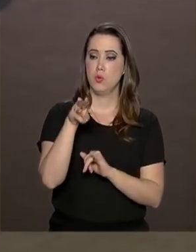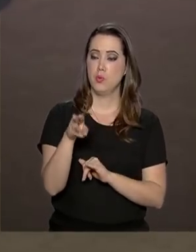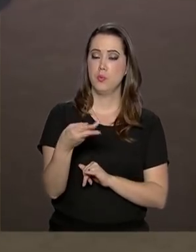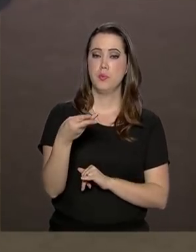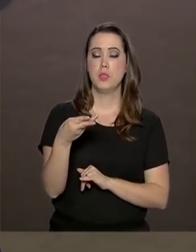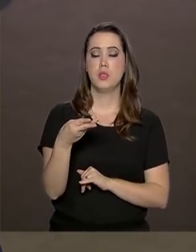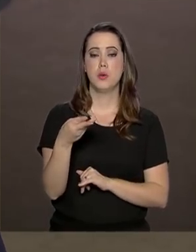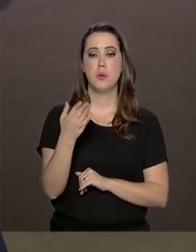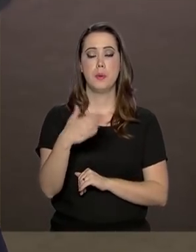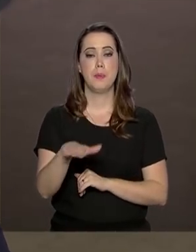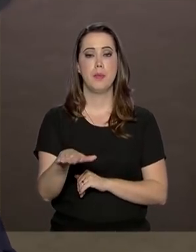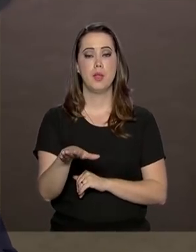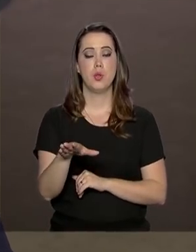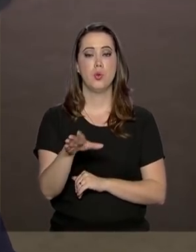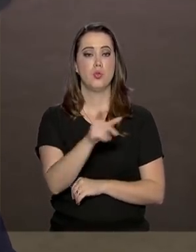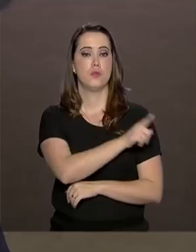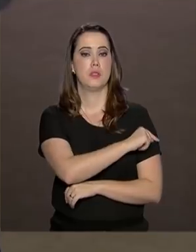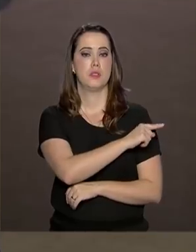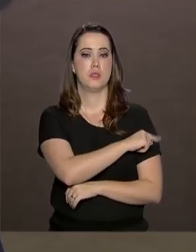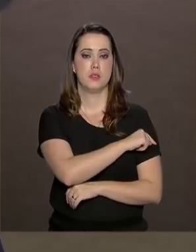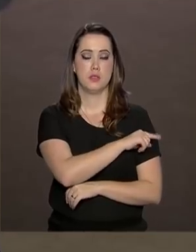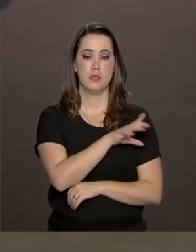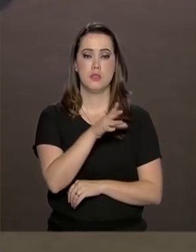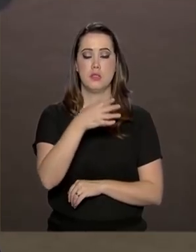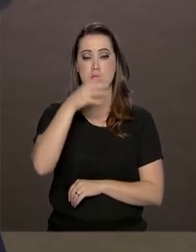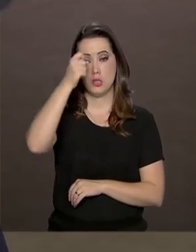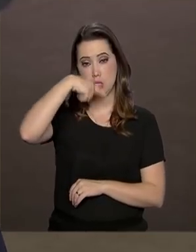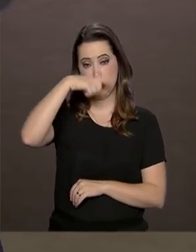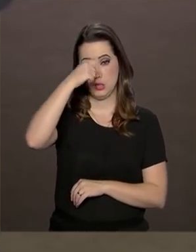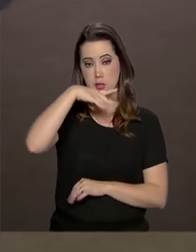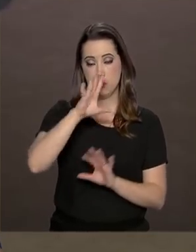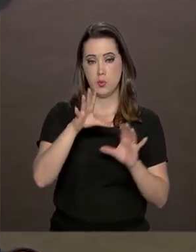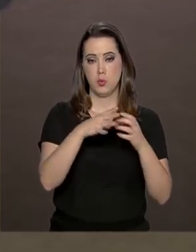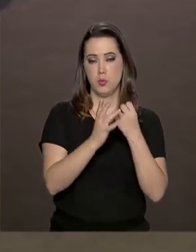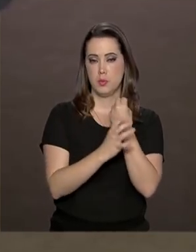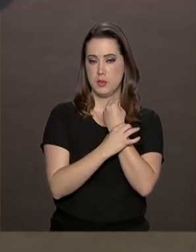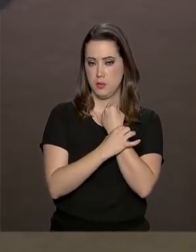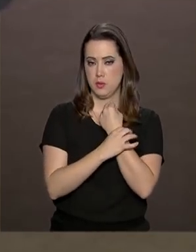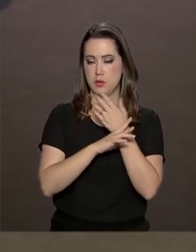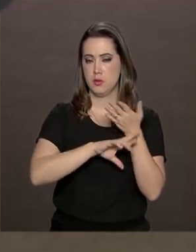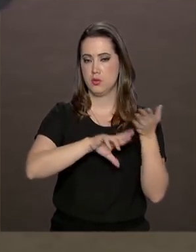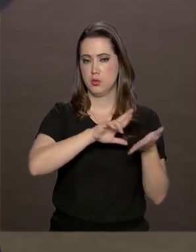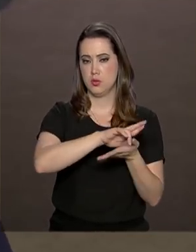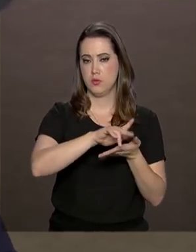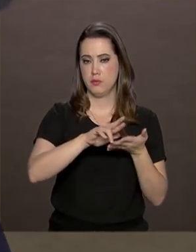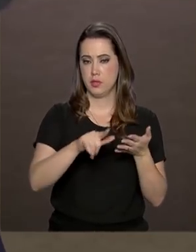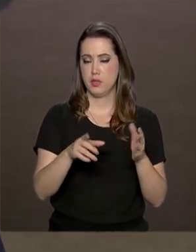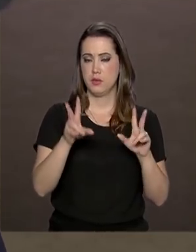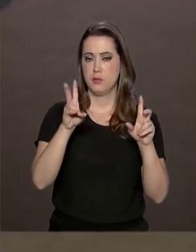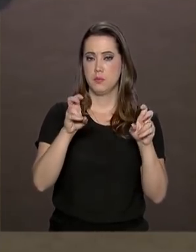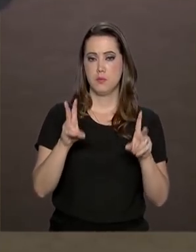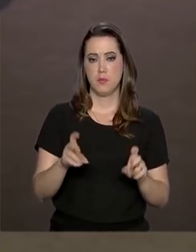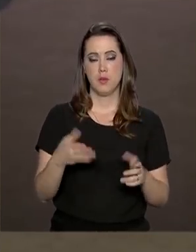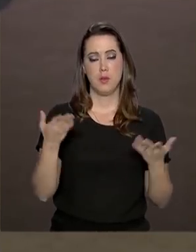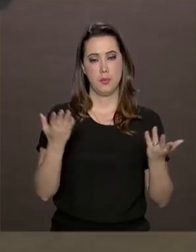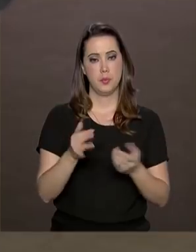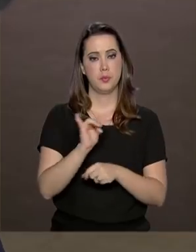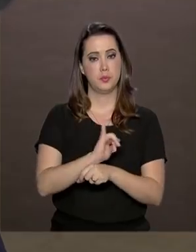um milhão e meio de doses de vacina da gripe para os agentes de segurança. Então são vários assuntos que estão sendo tratados agora nessa live do